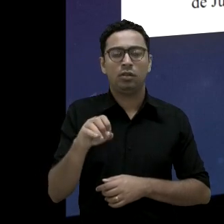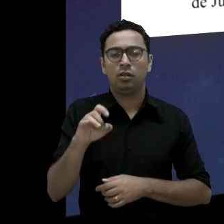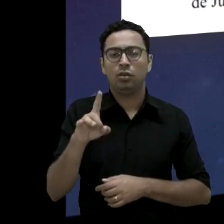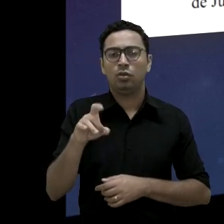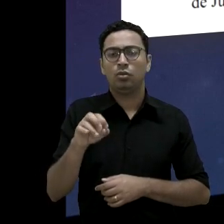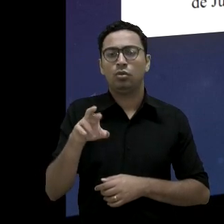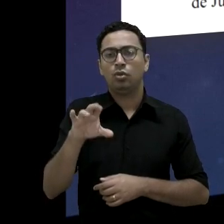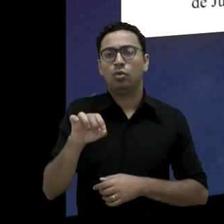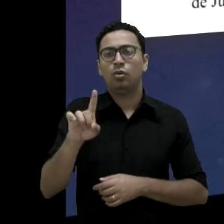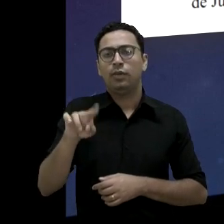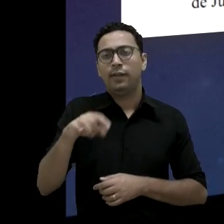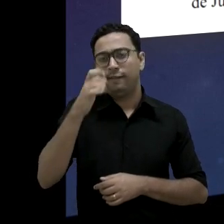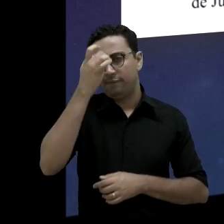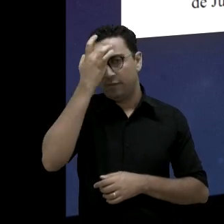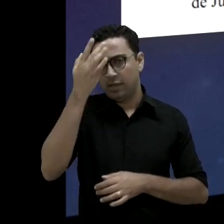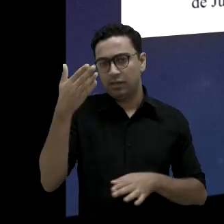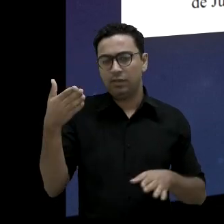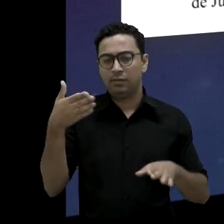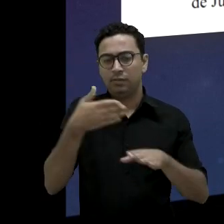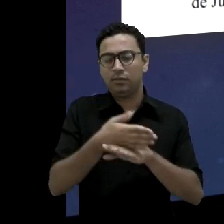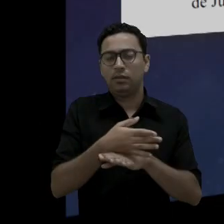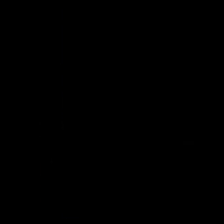entrada ali pelo túnel antes do Hospital Municipal.